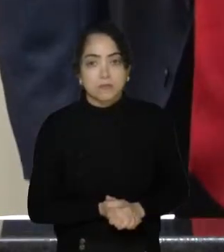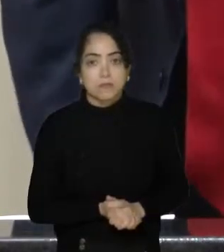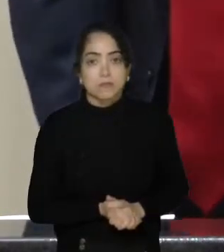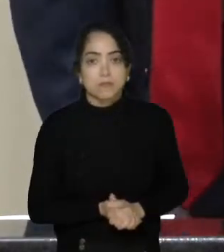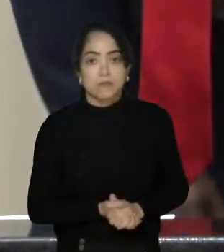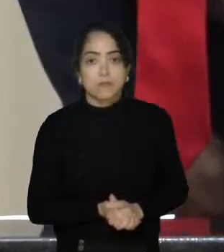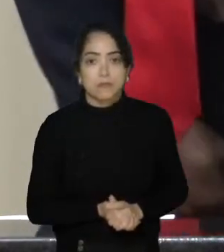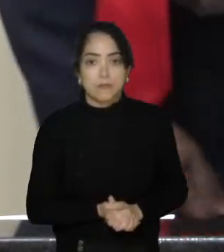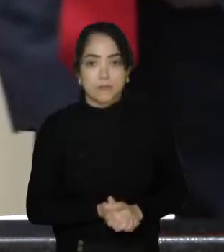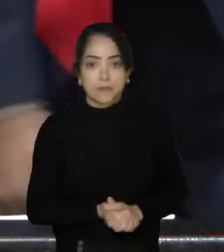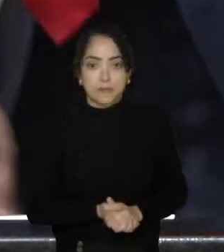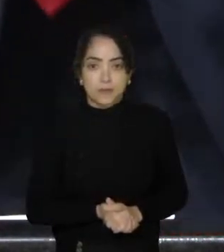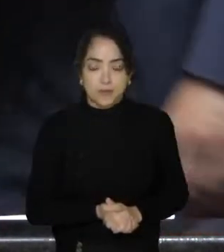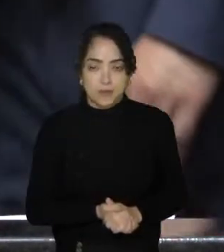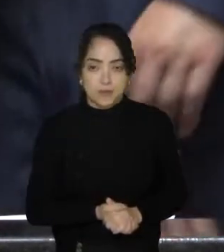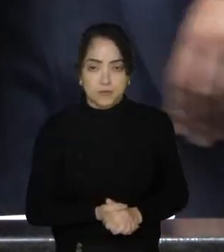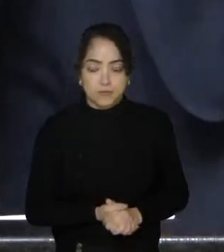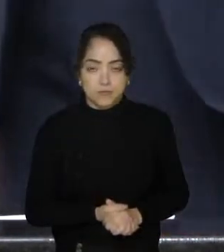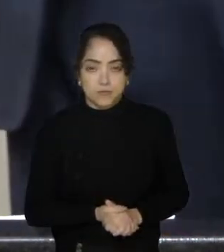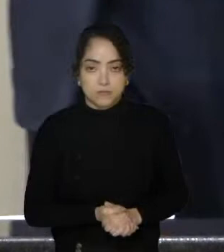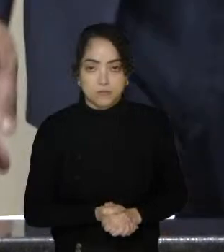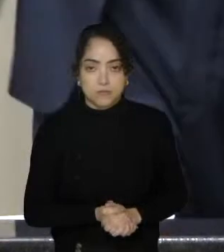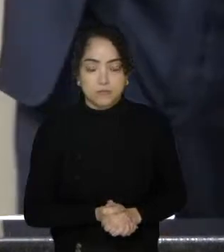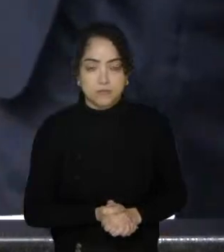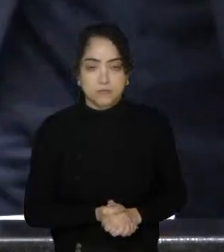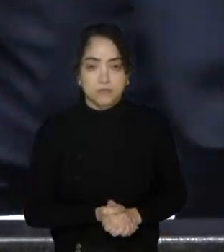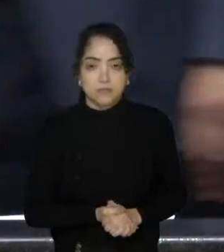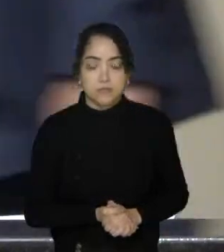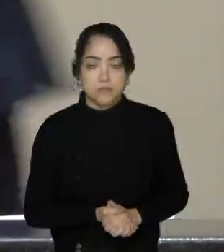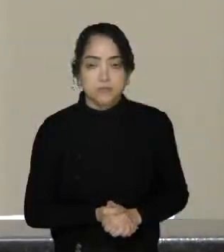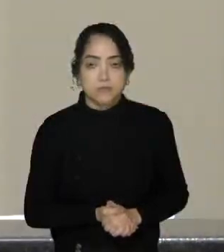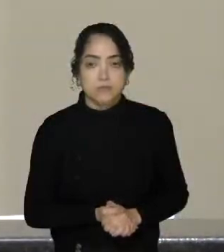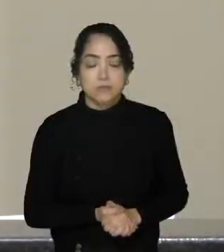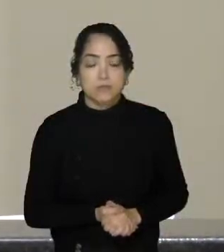Concluído, deputado Jessé Lopes.